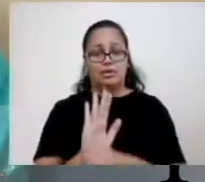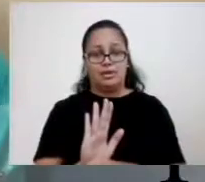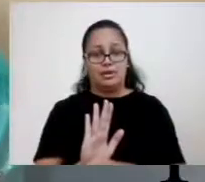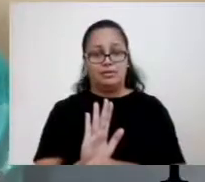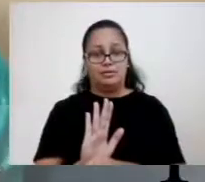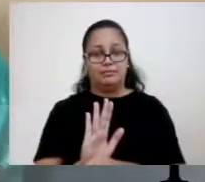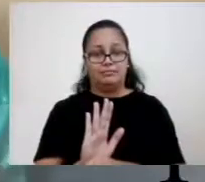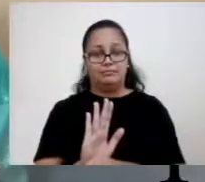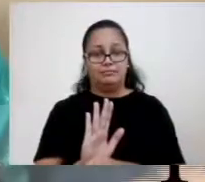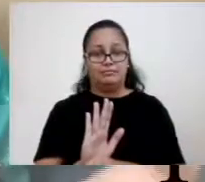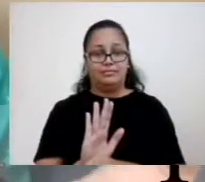ajudá-la,